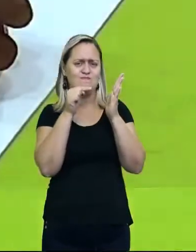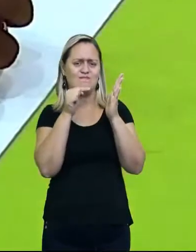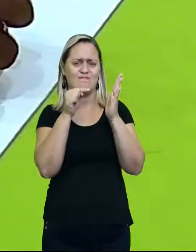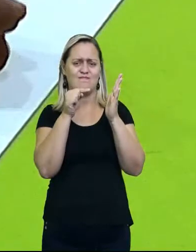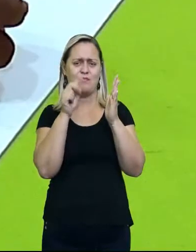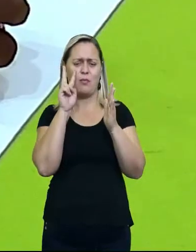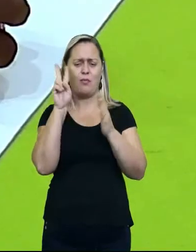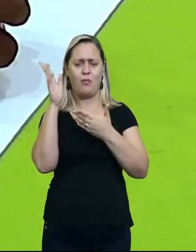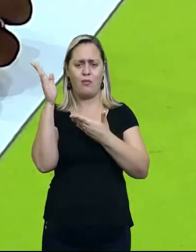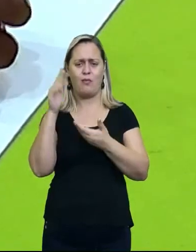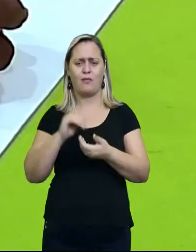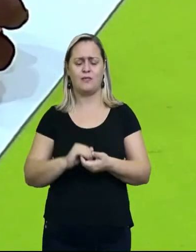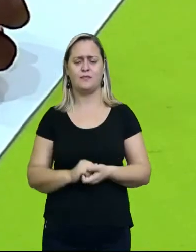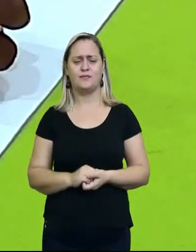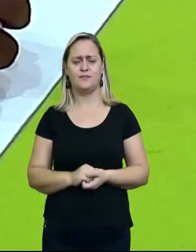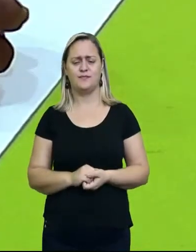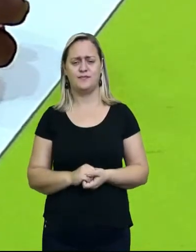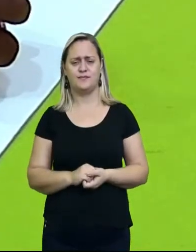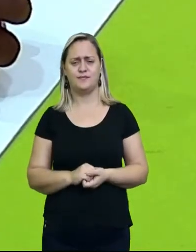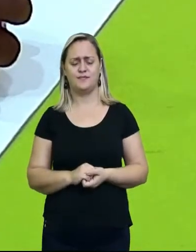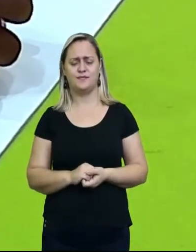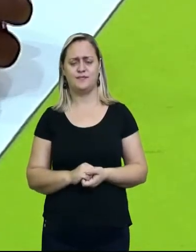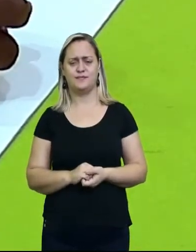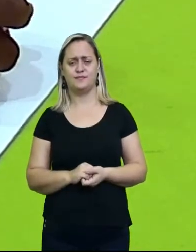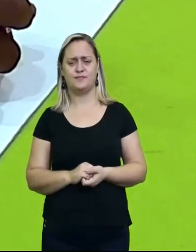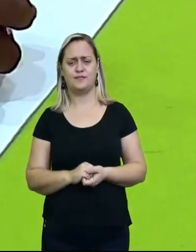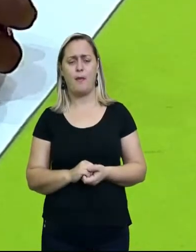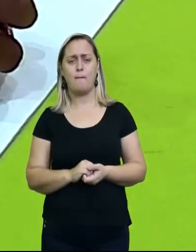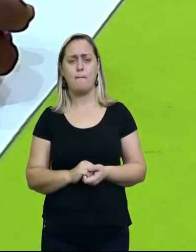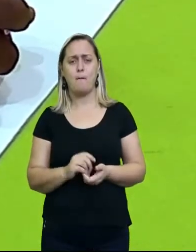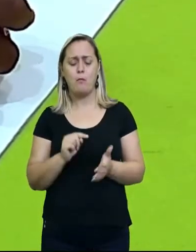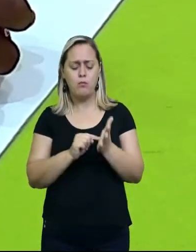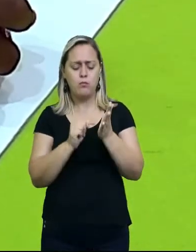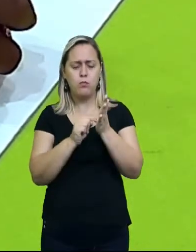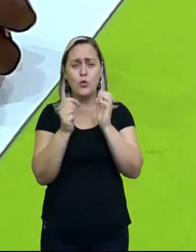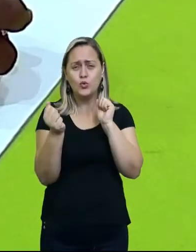bem ao lado do outro.